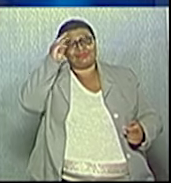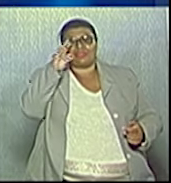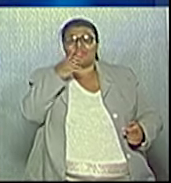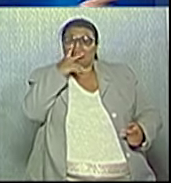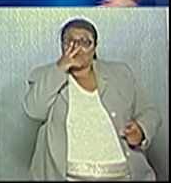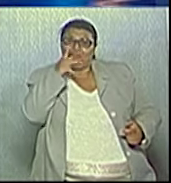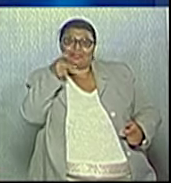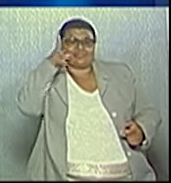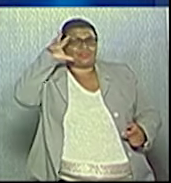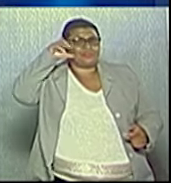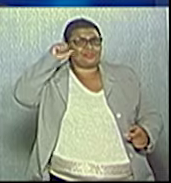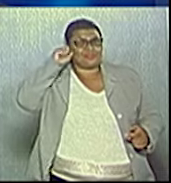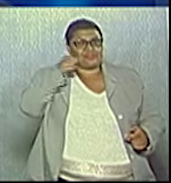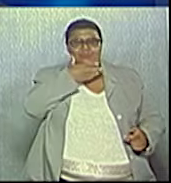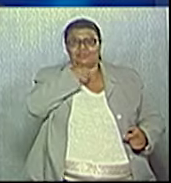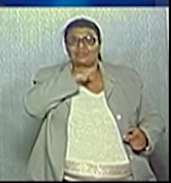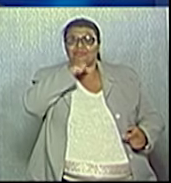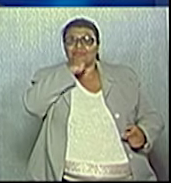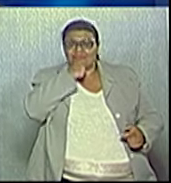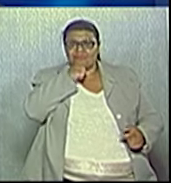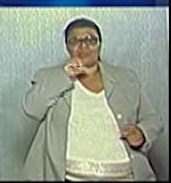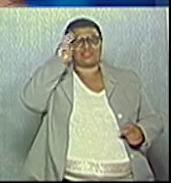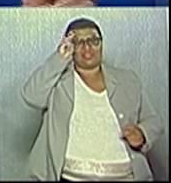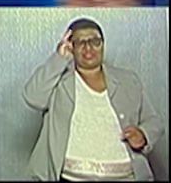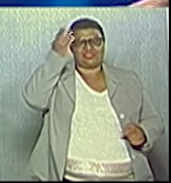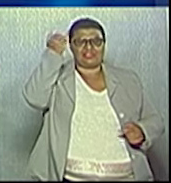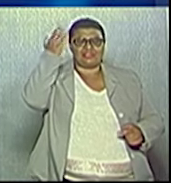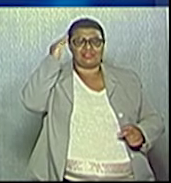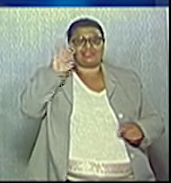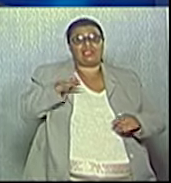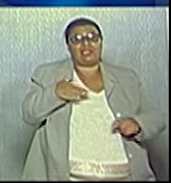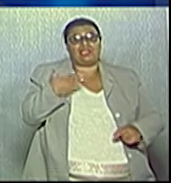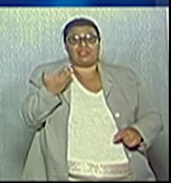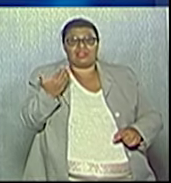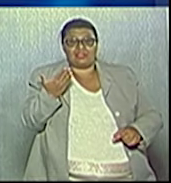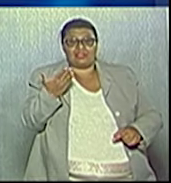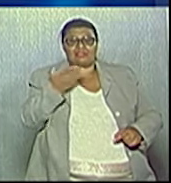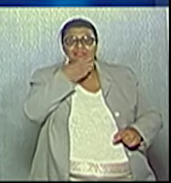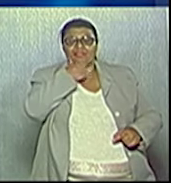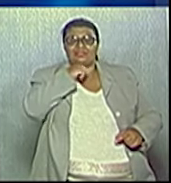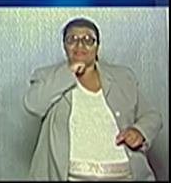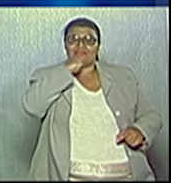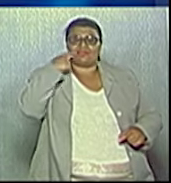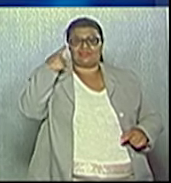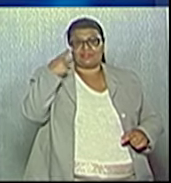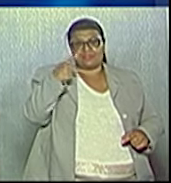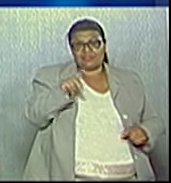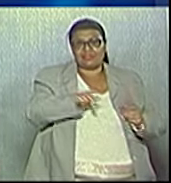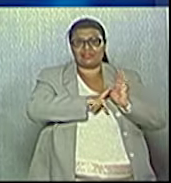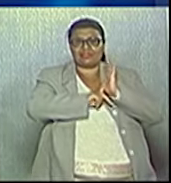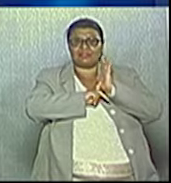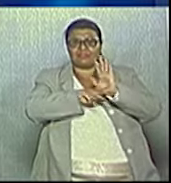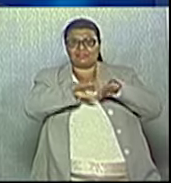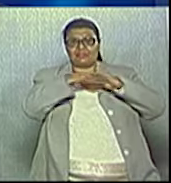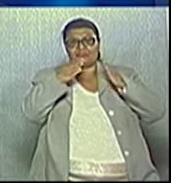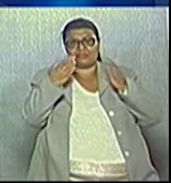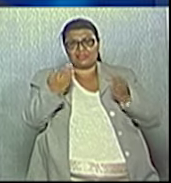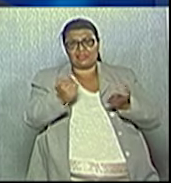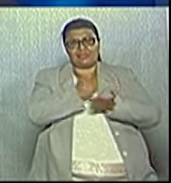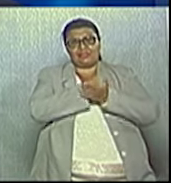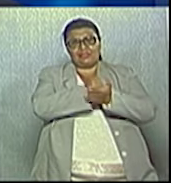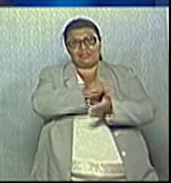pai, Didi Gaiola. Aliás, seu pai, que você sequer pôs à mesa da convenção que te homologou candidato.